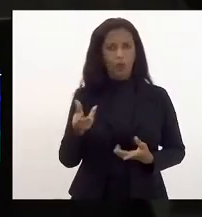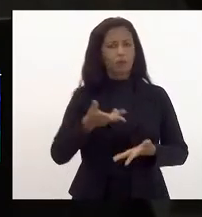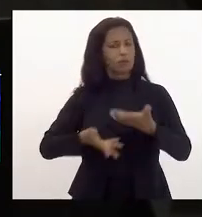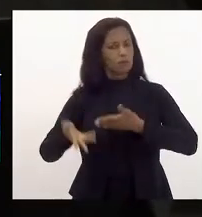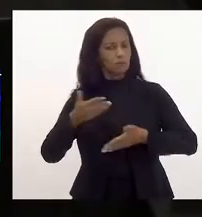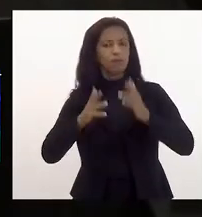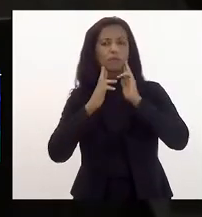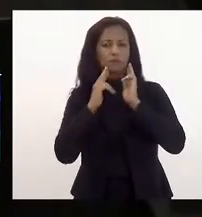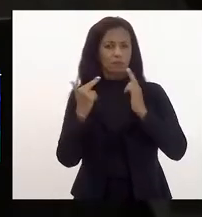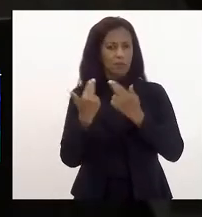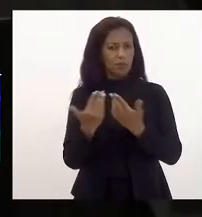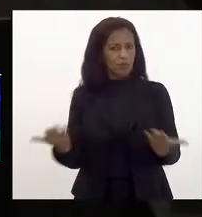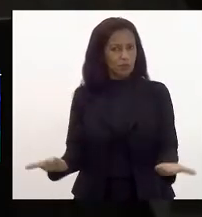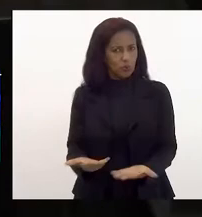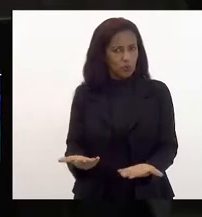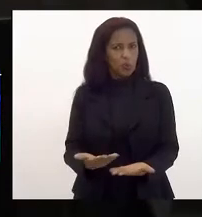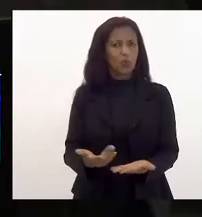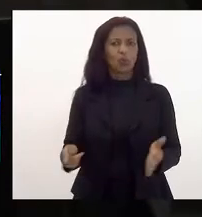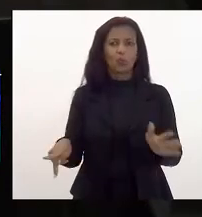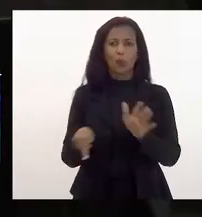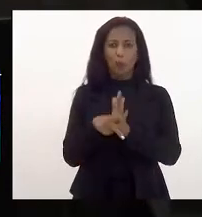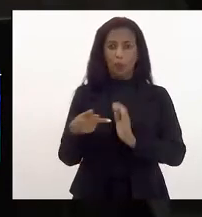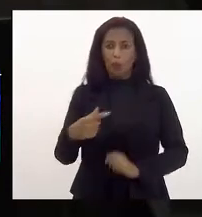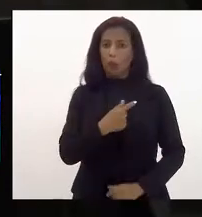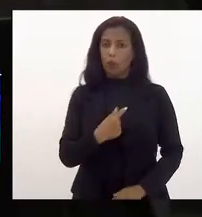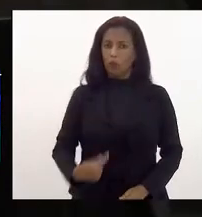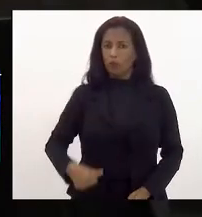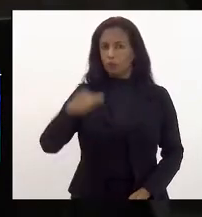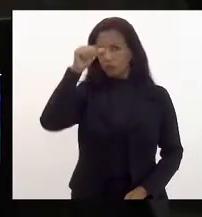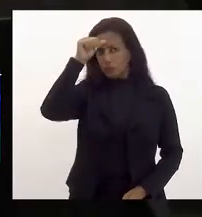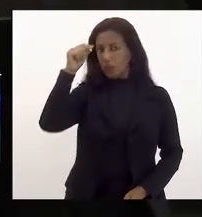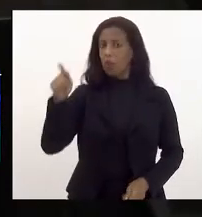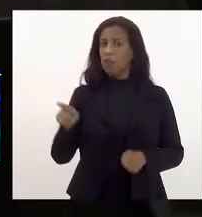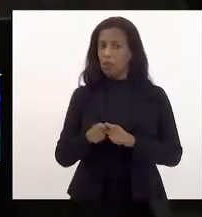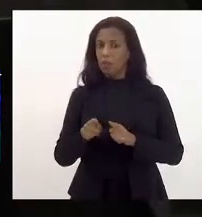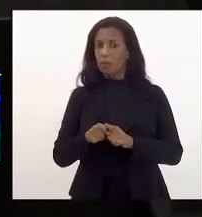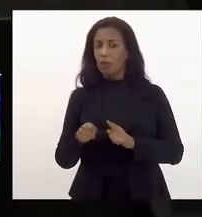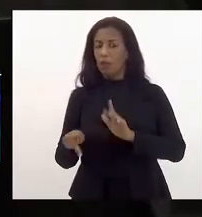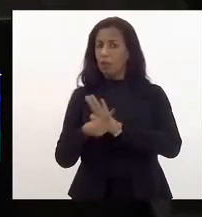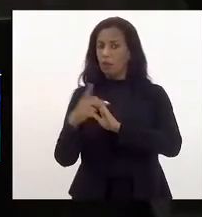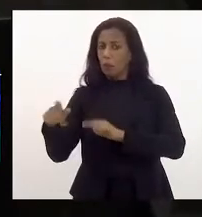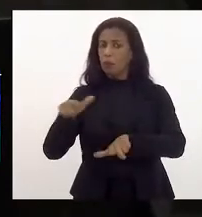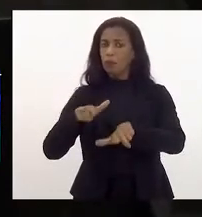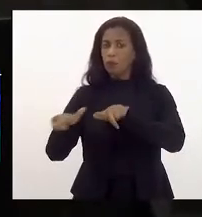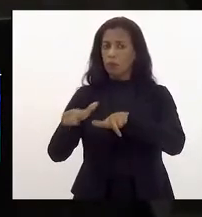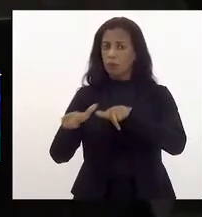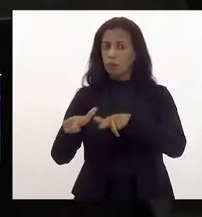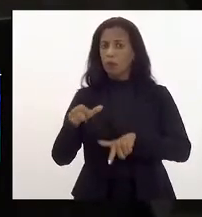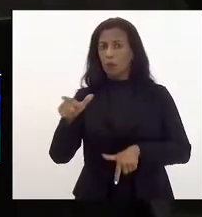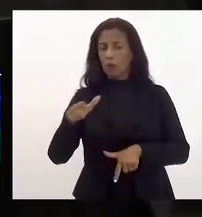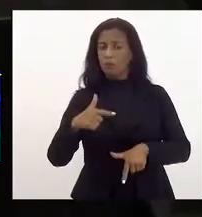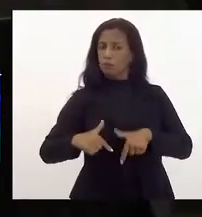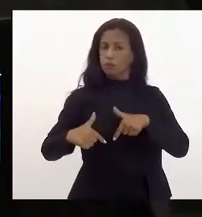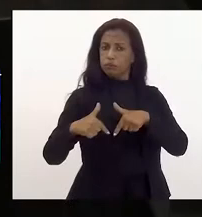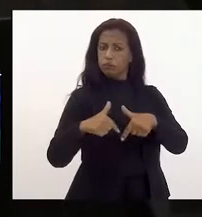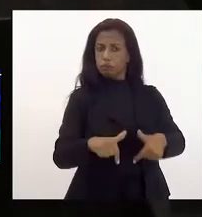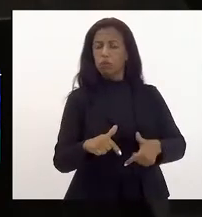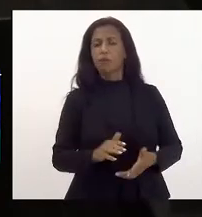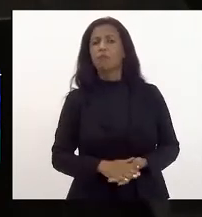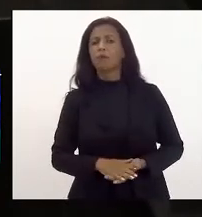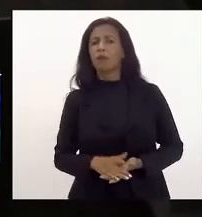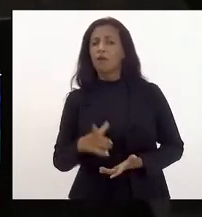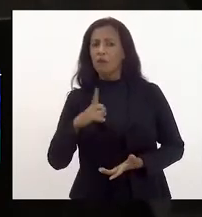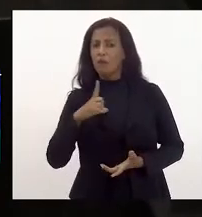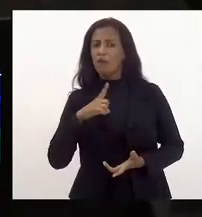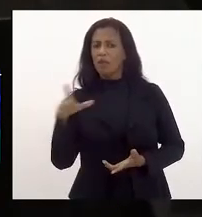de hoje foi muito importante que o próprio governador Cláudio Castro faz parte do seu trabalho faz parte das suas missões receberá esse